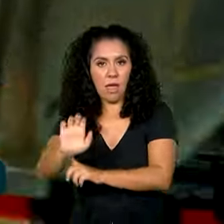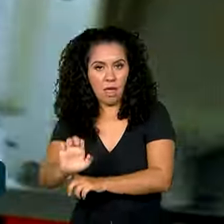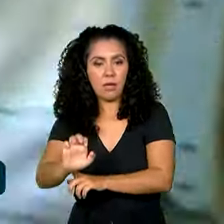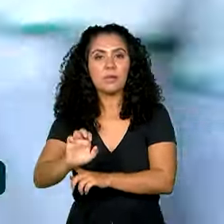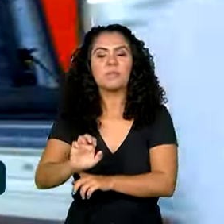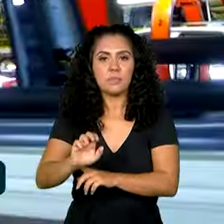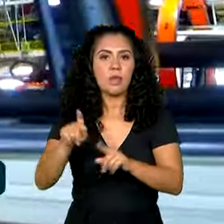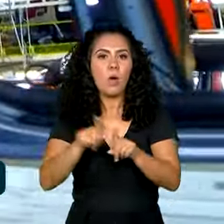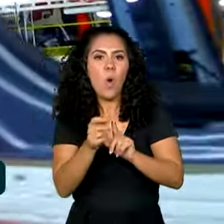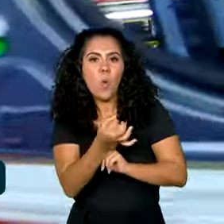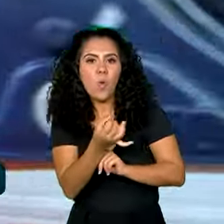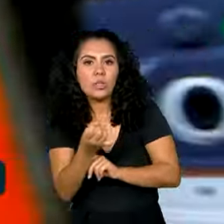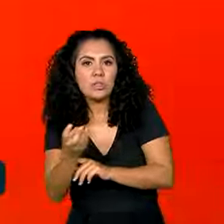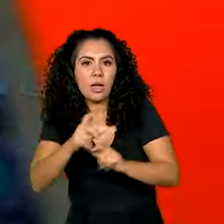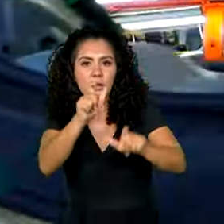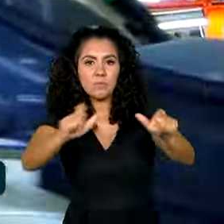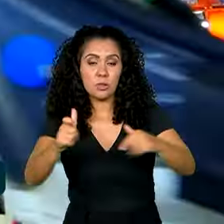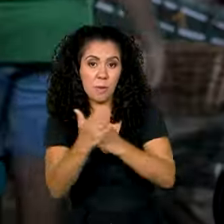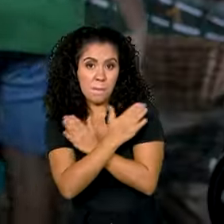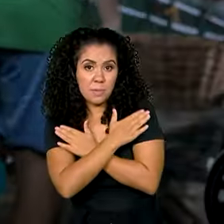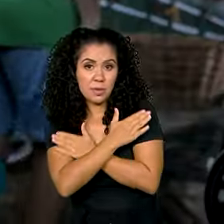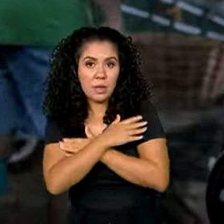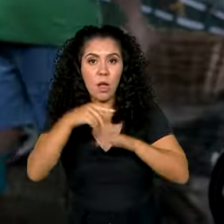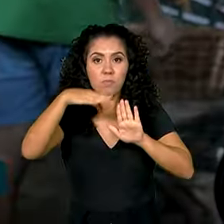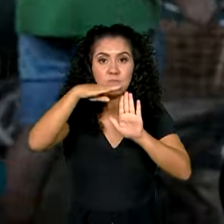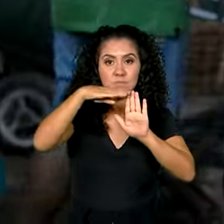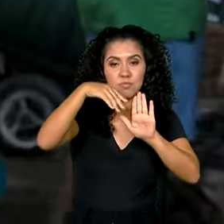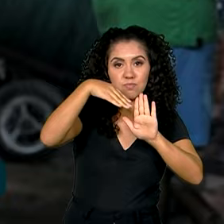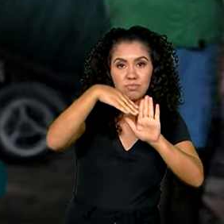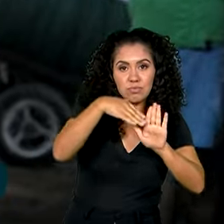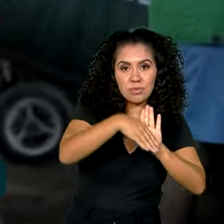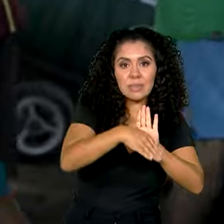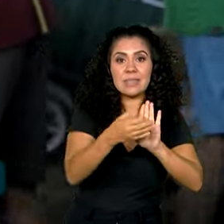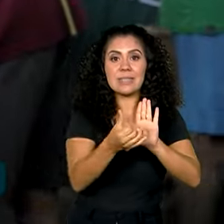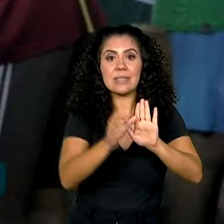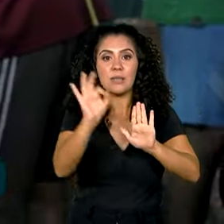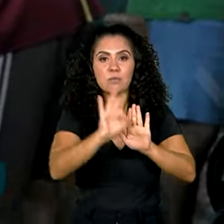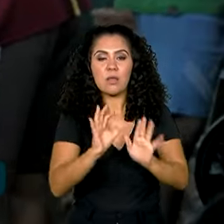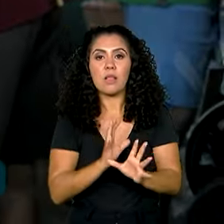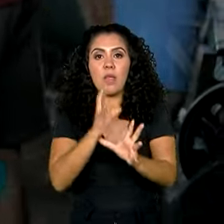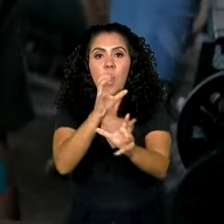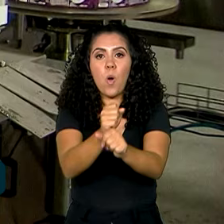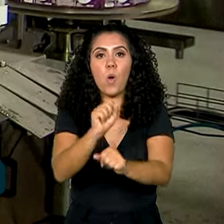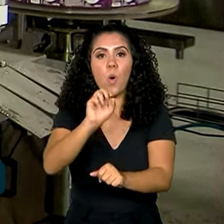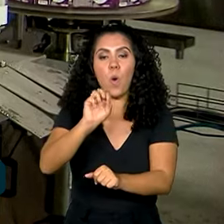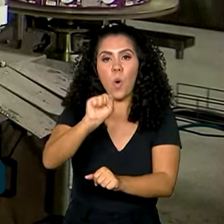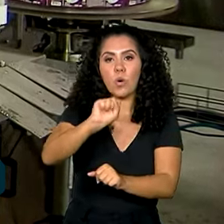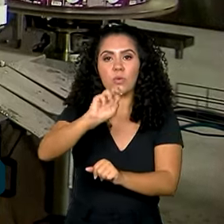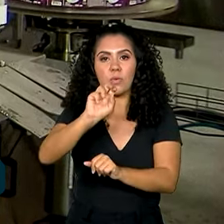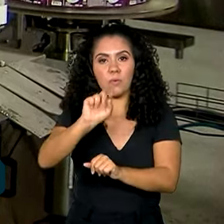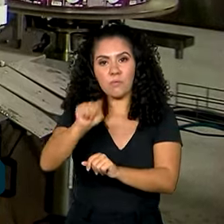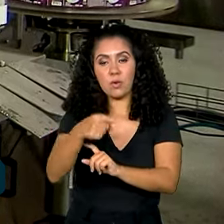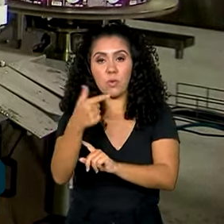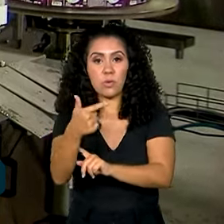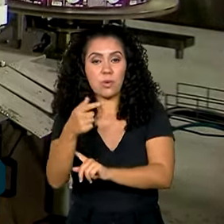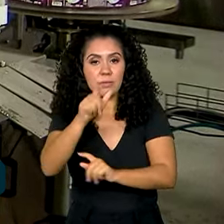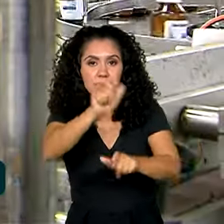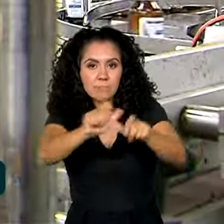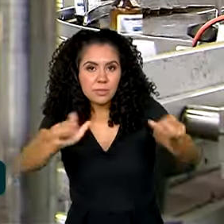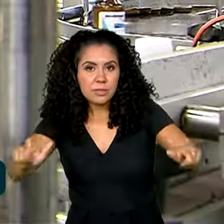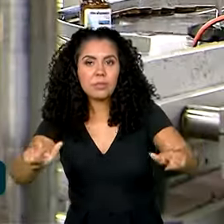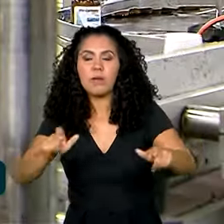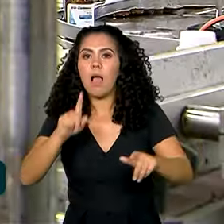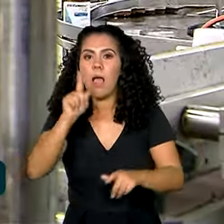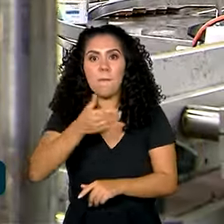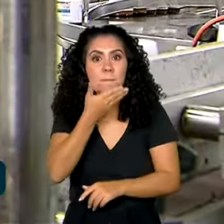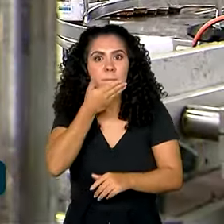desempregados caiu 6% e atingiu 8,2 milhões de pessoas. É o menor já registrado